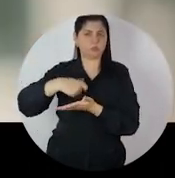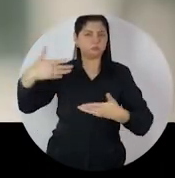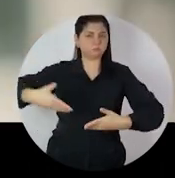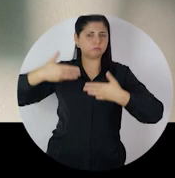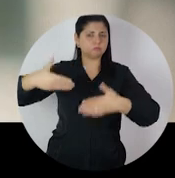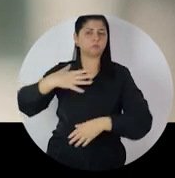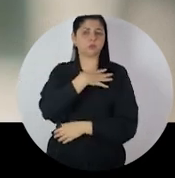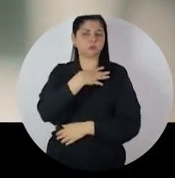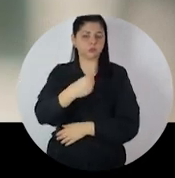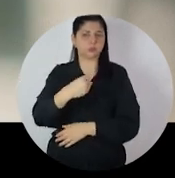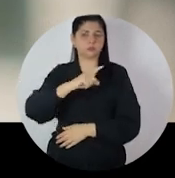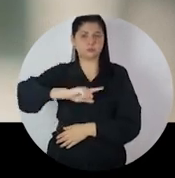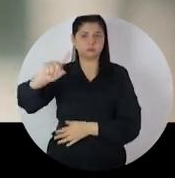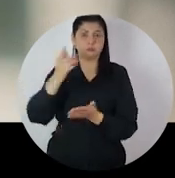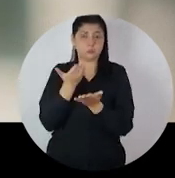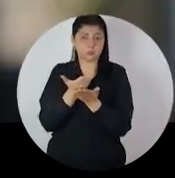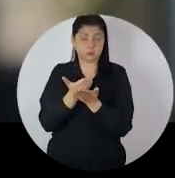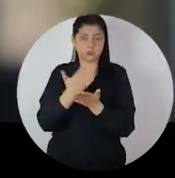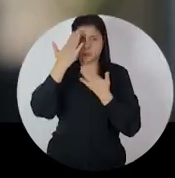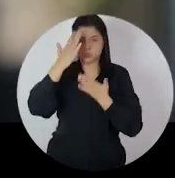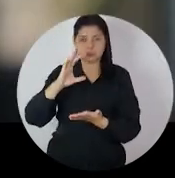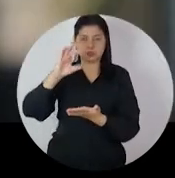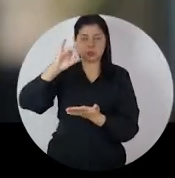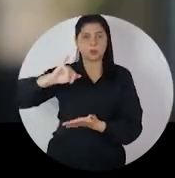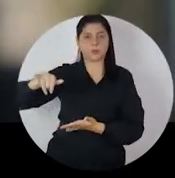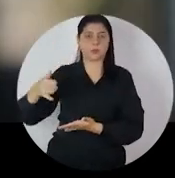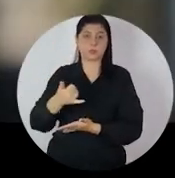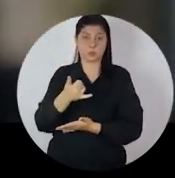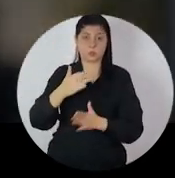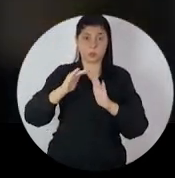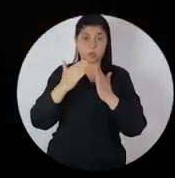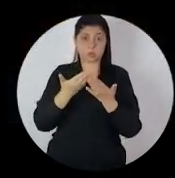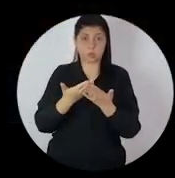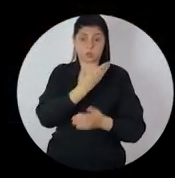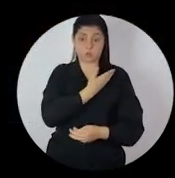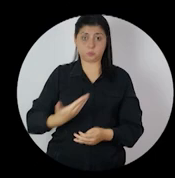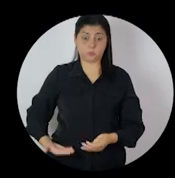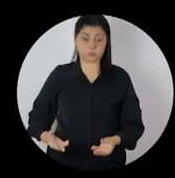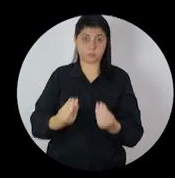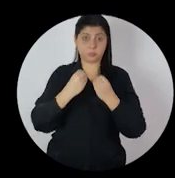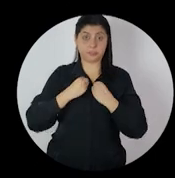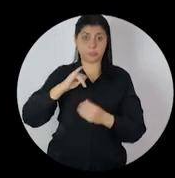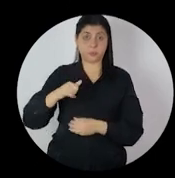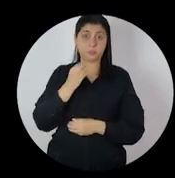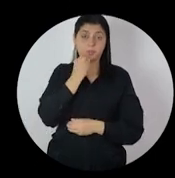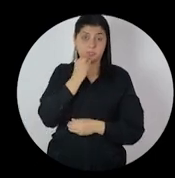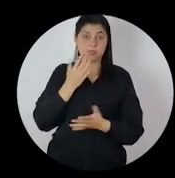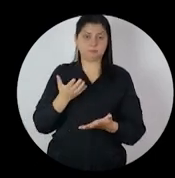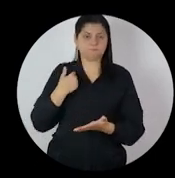muito que os filhos estudassem. E graças a Deus e a oportunidade que a educação pública me deu,